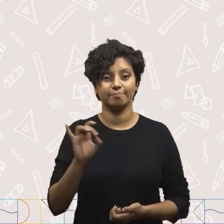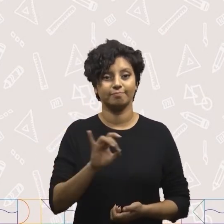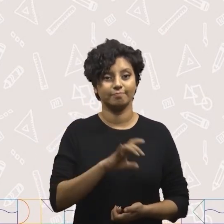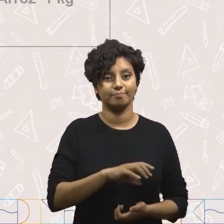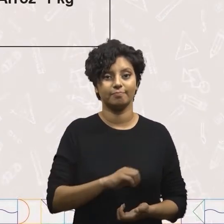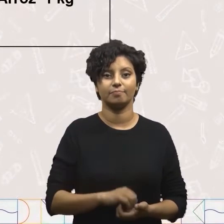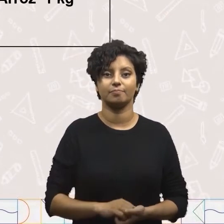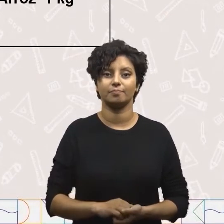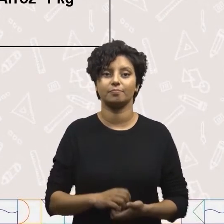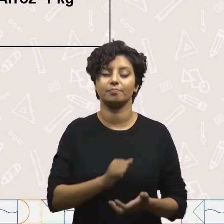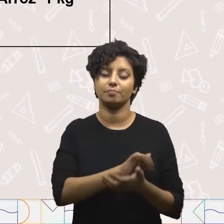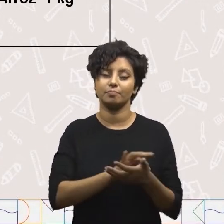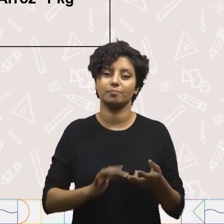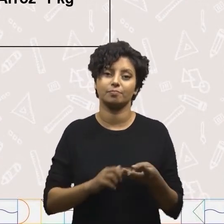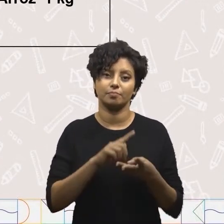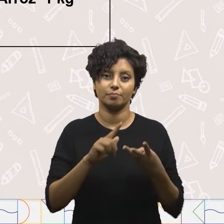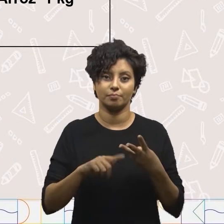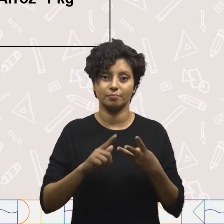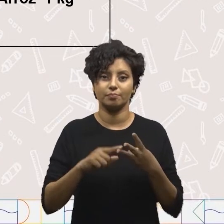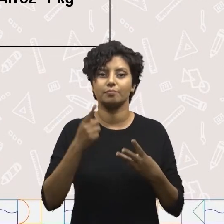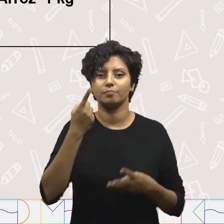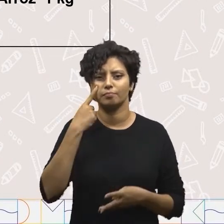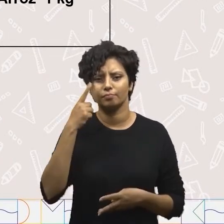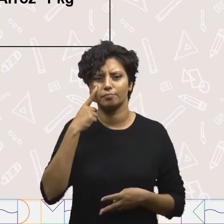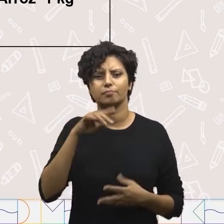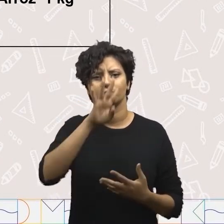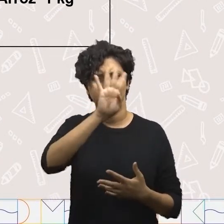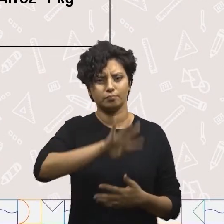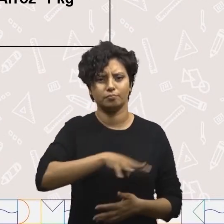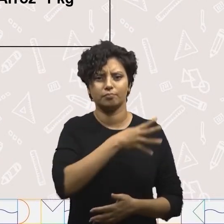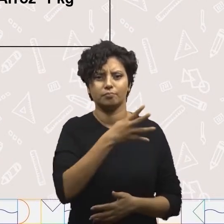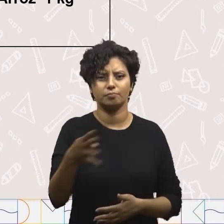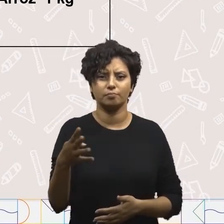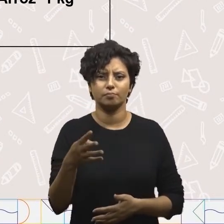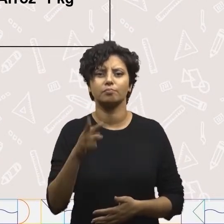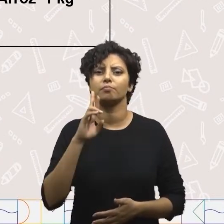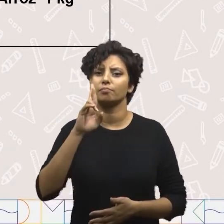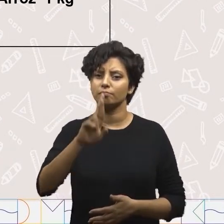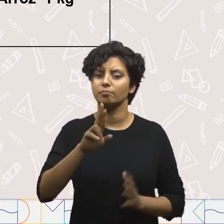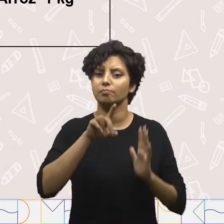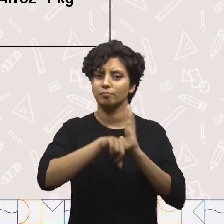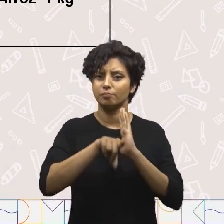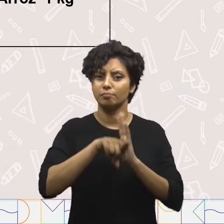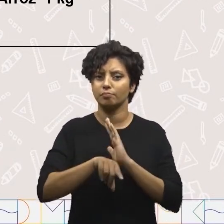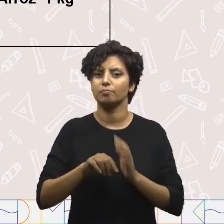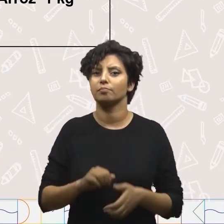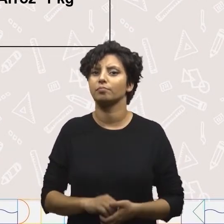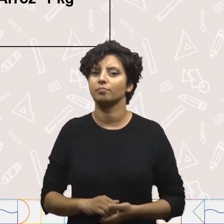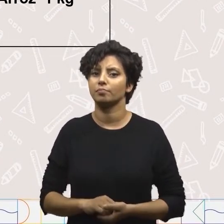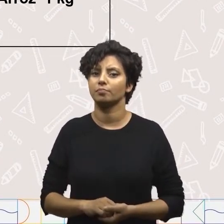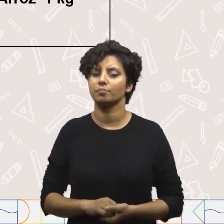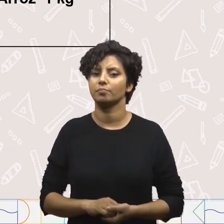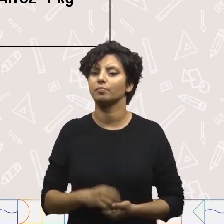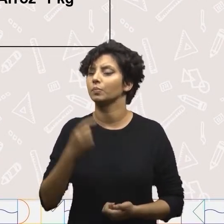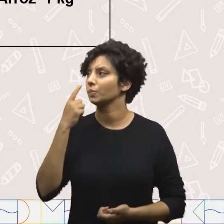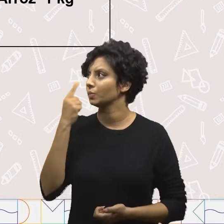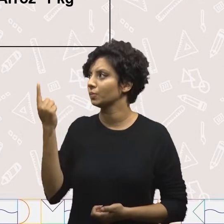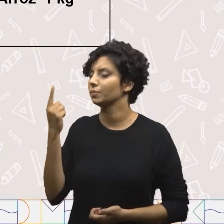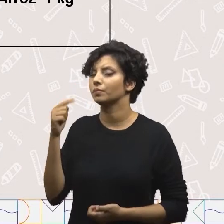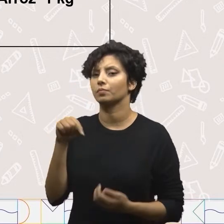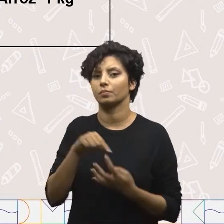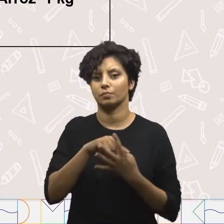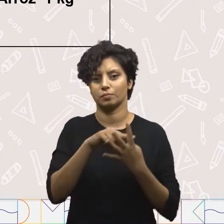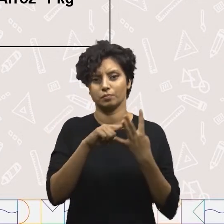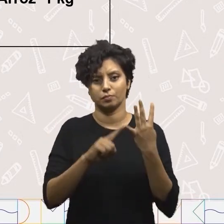um. Atividade número 3. Observe o quadro a seguir e responda as perguntas. Aqui nós temos